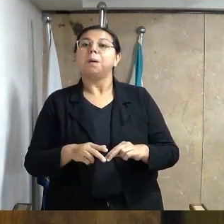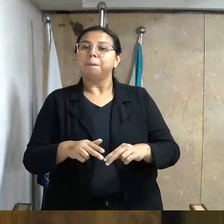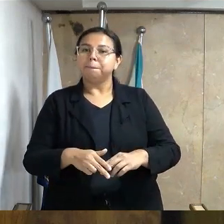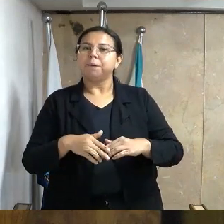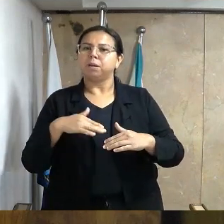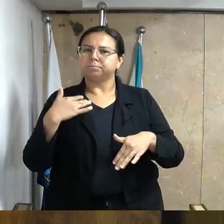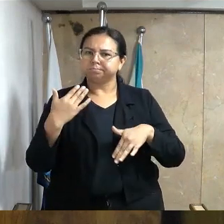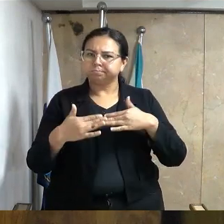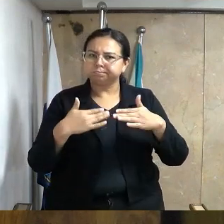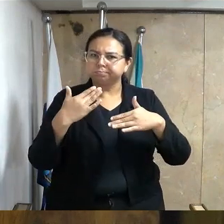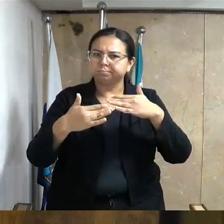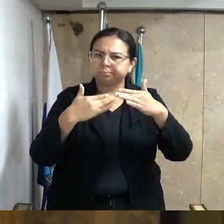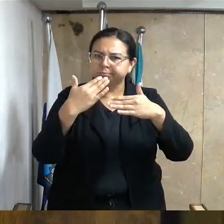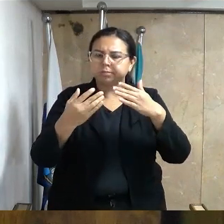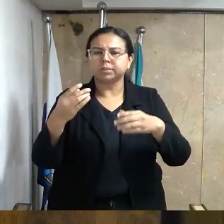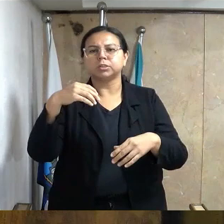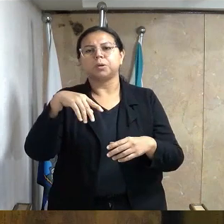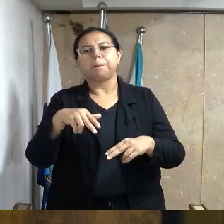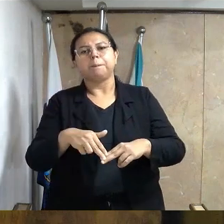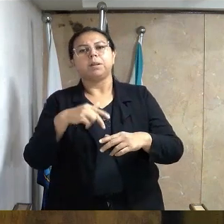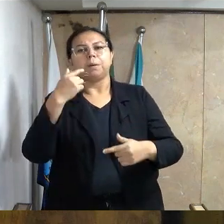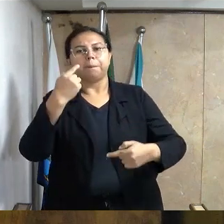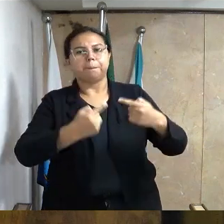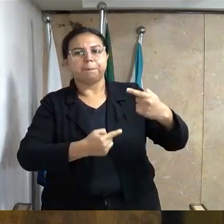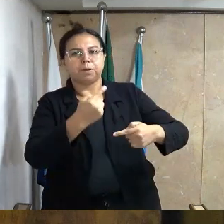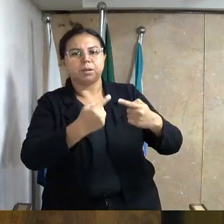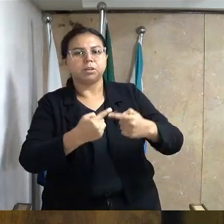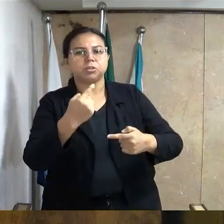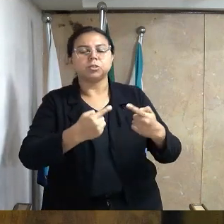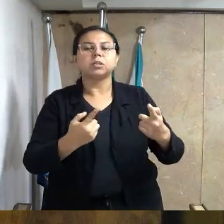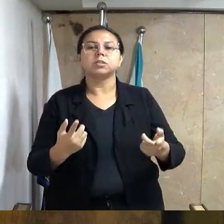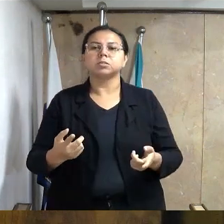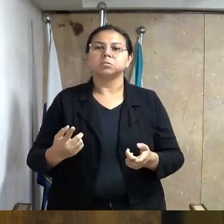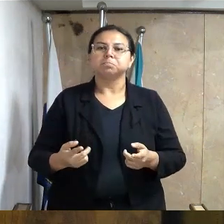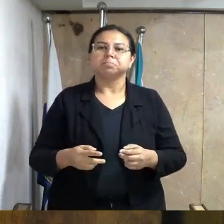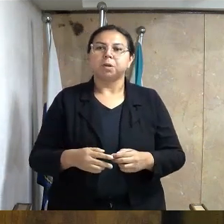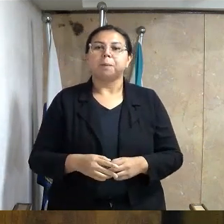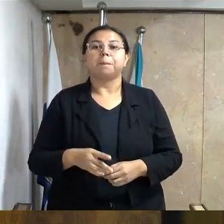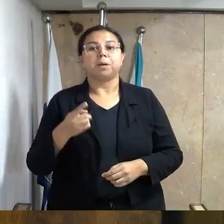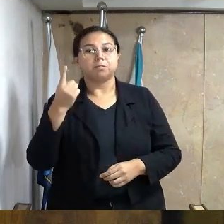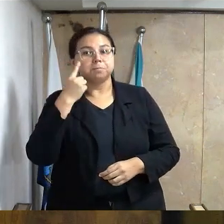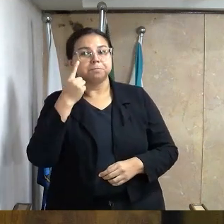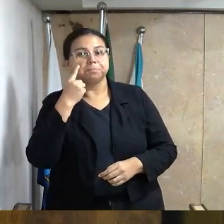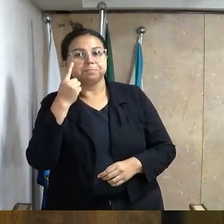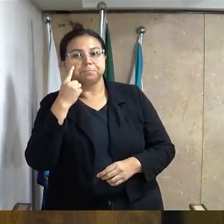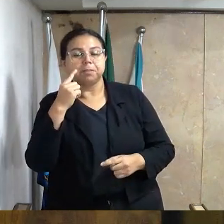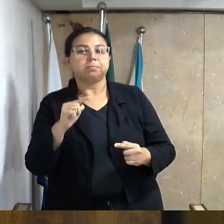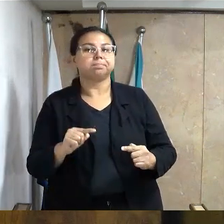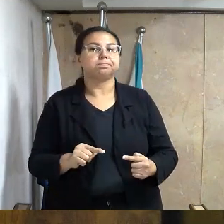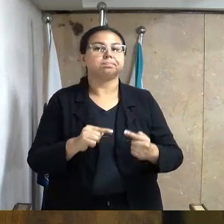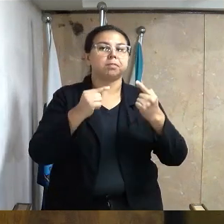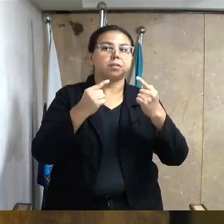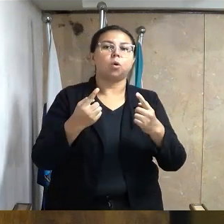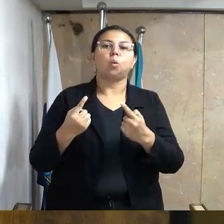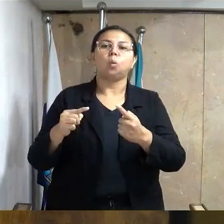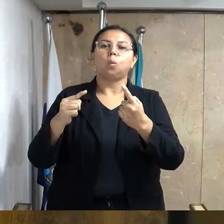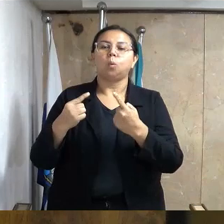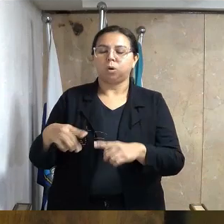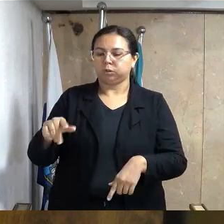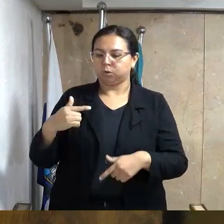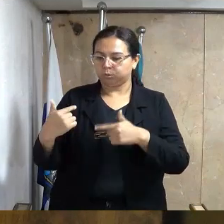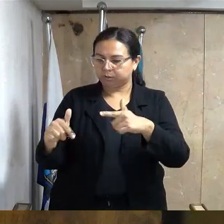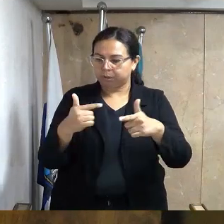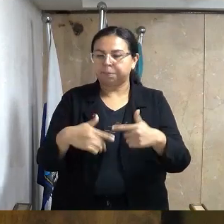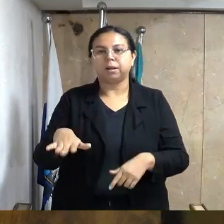legislativos das políticas públicas implementadas ao longo dos anos, ainda enfrentamos desafios no combate ao trabalho infantil.